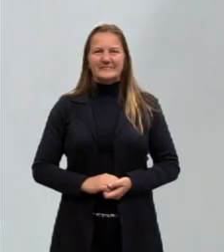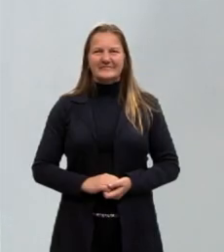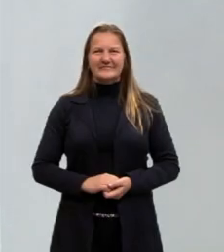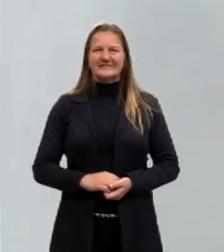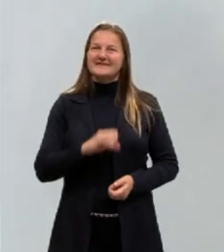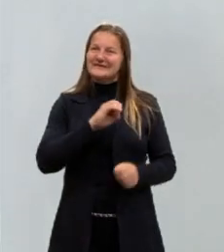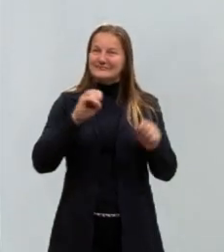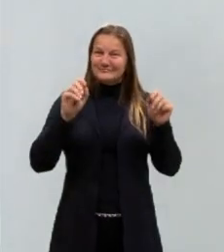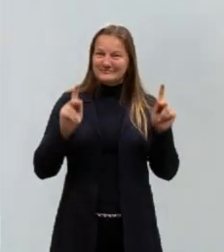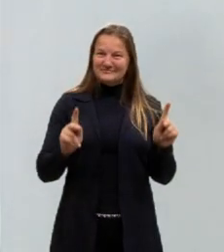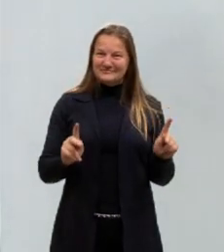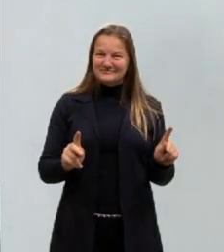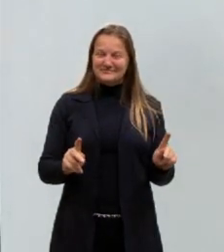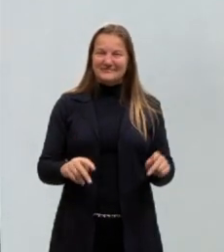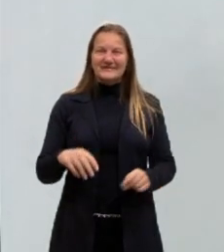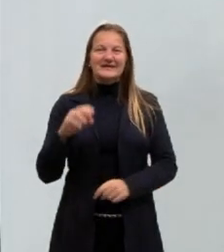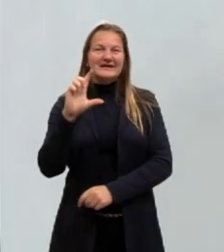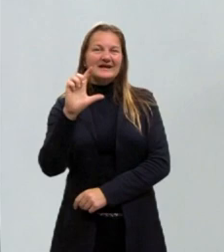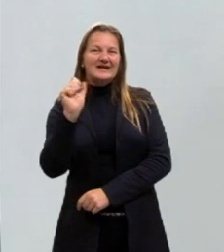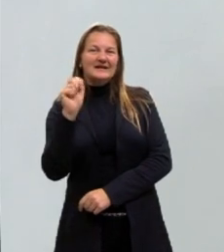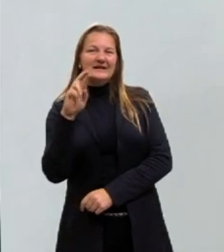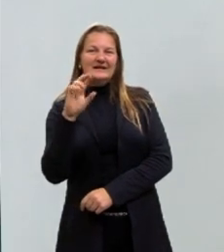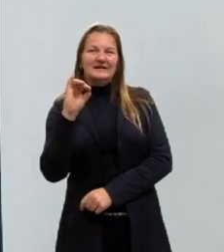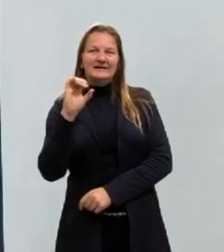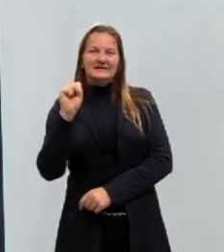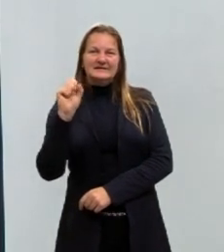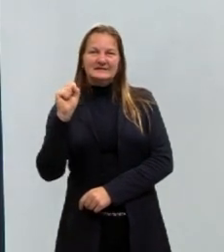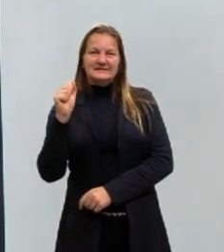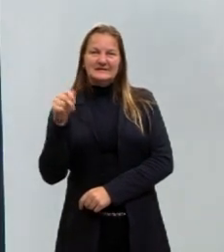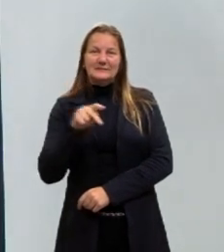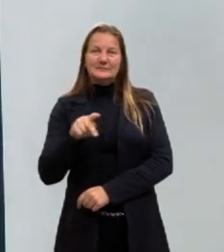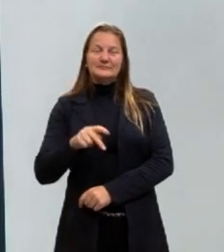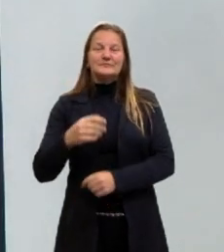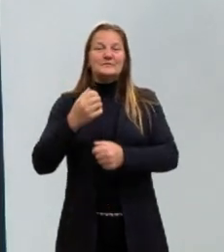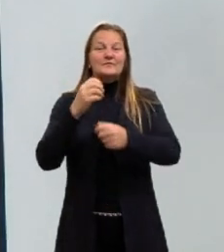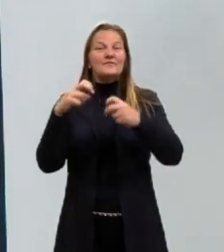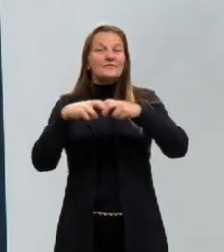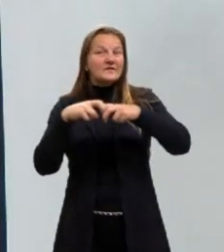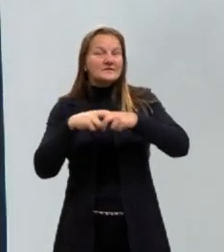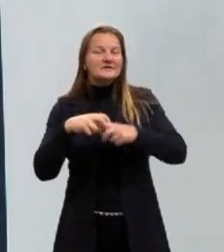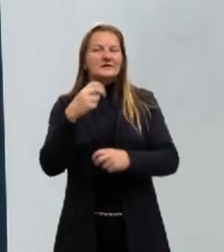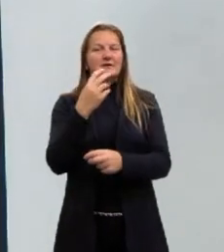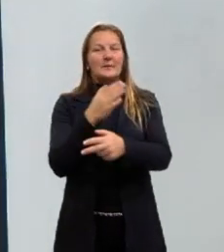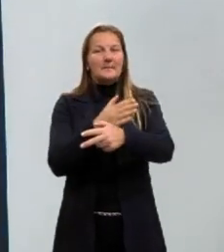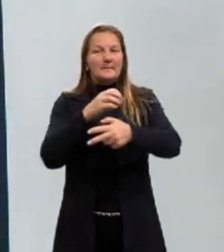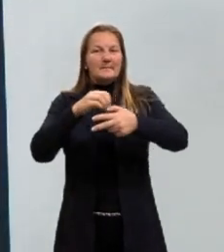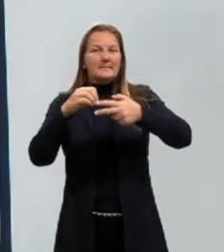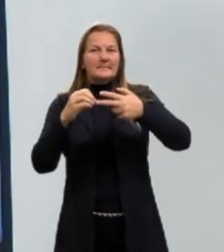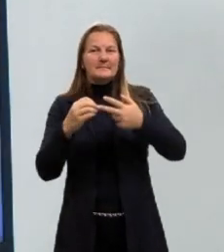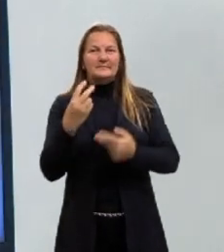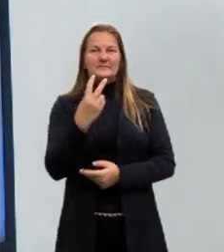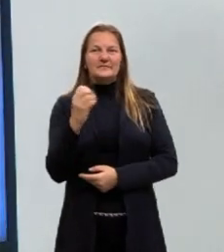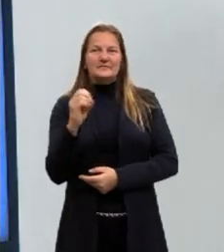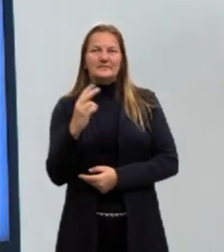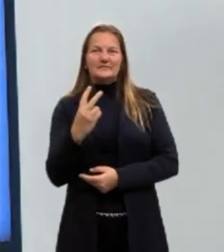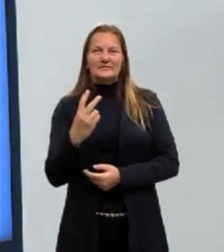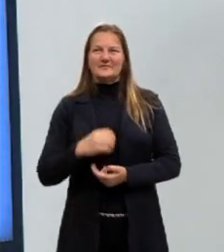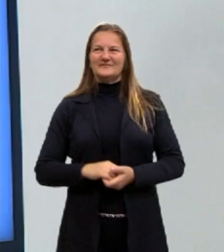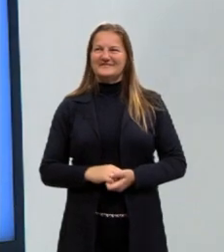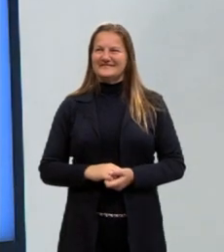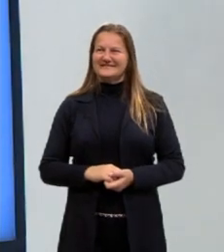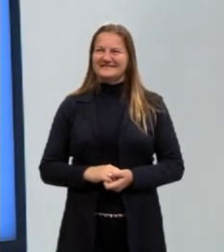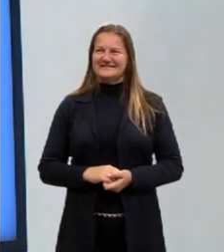Olá pessoal, eu me chamo Larissa e sou professora de Física do Pré-ENEM 2022. Esse é o meu sinal em Libras.